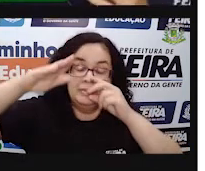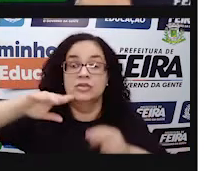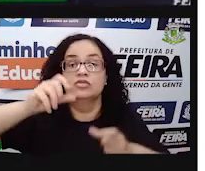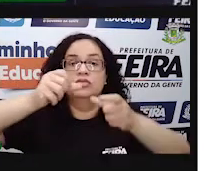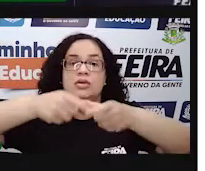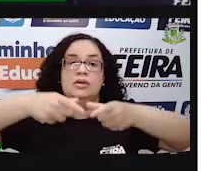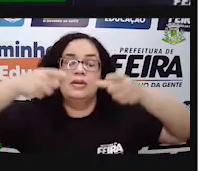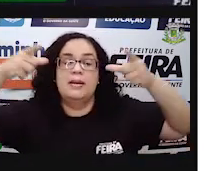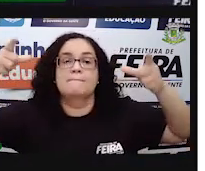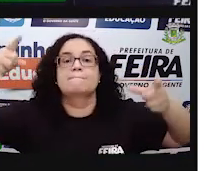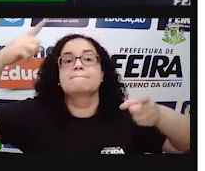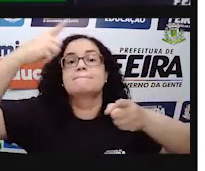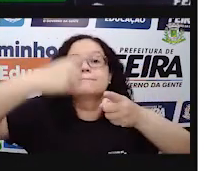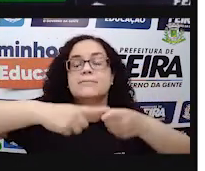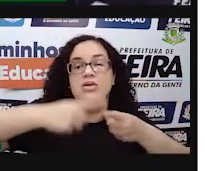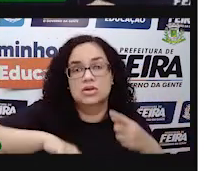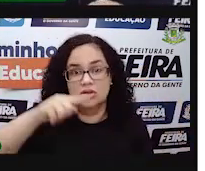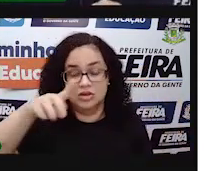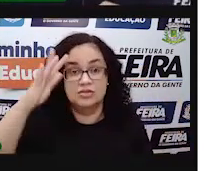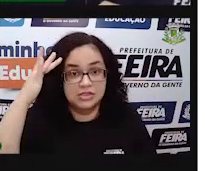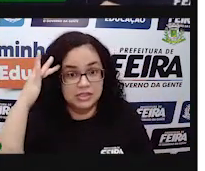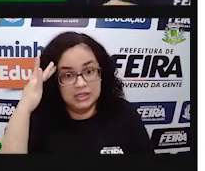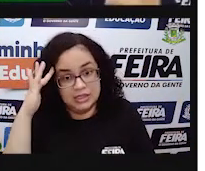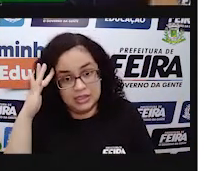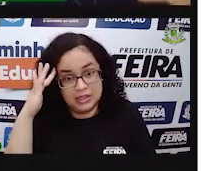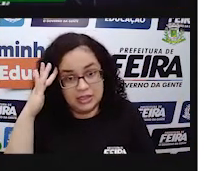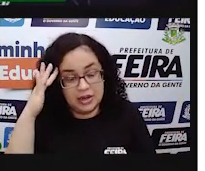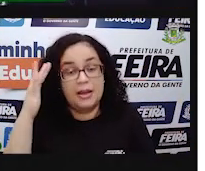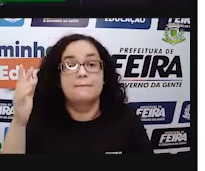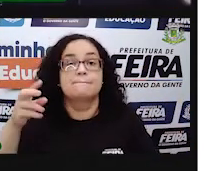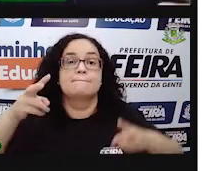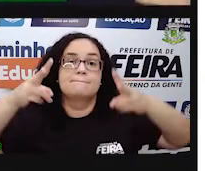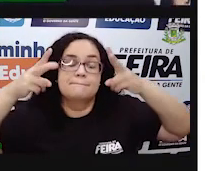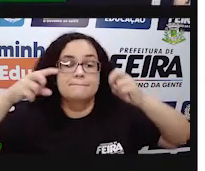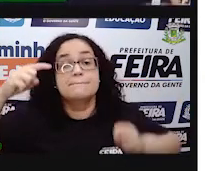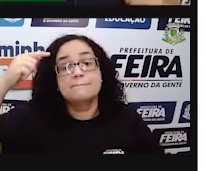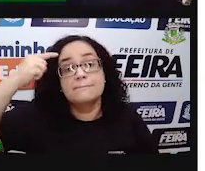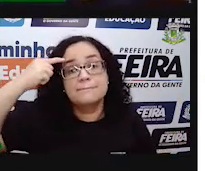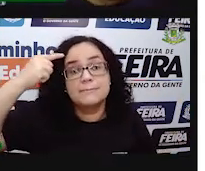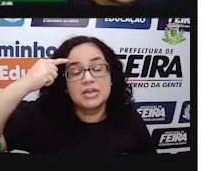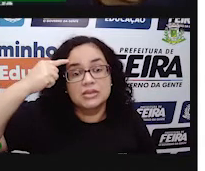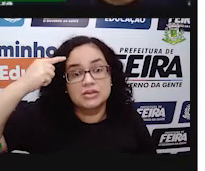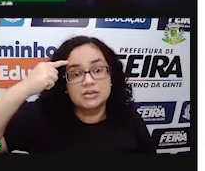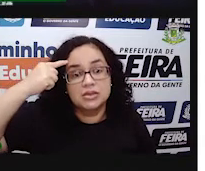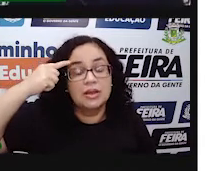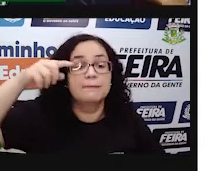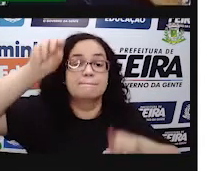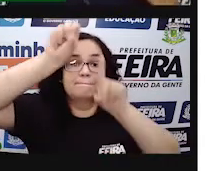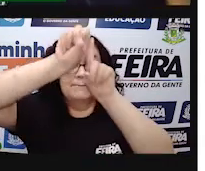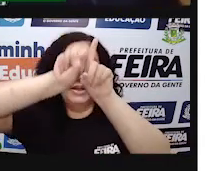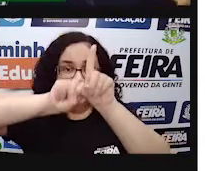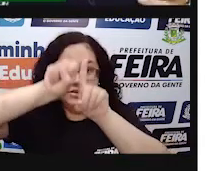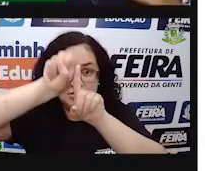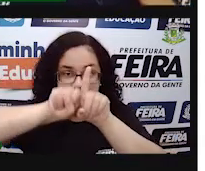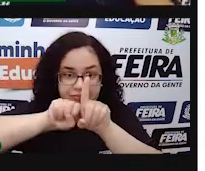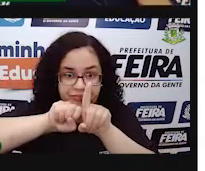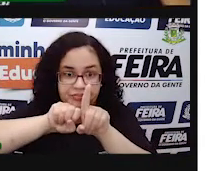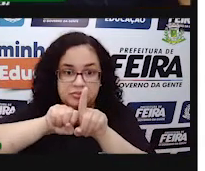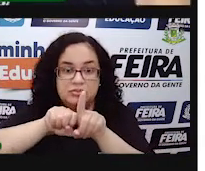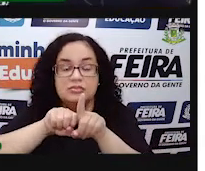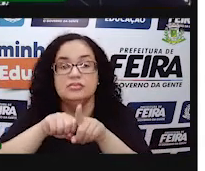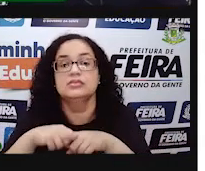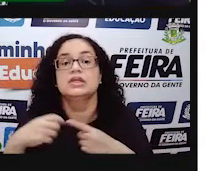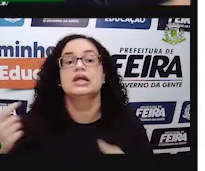por quê? Por que esse consumo foi tão grande assim? Por que você acha? Aí você precisa refletir. Que na sua casa,